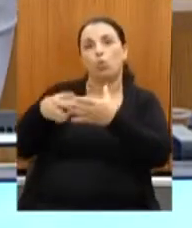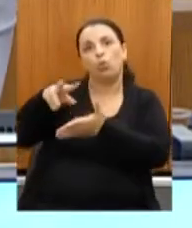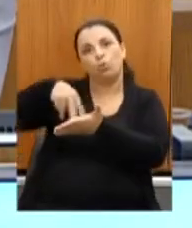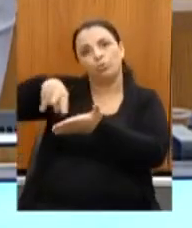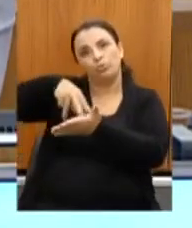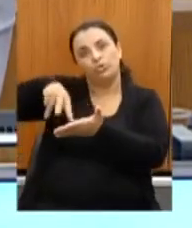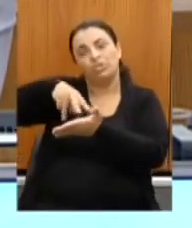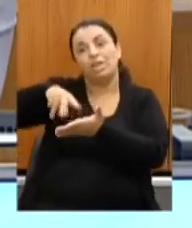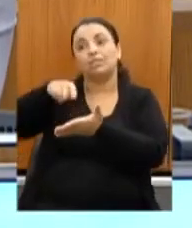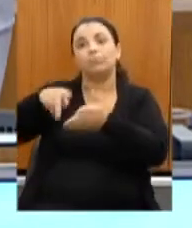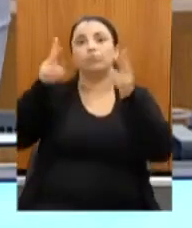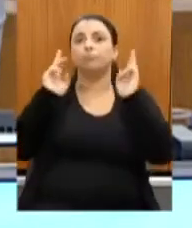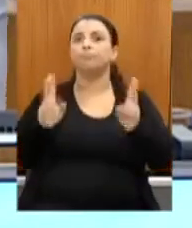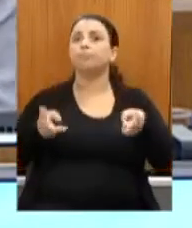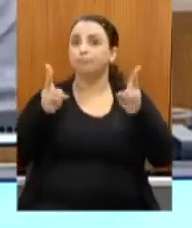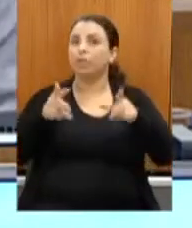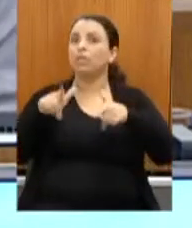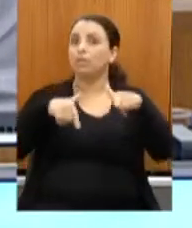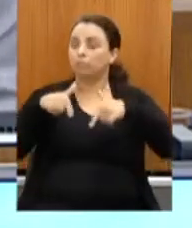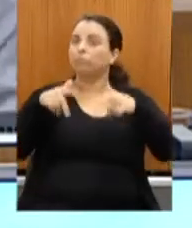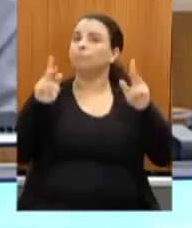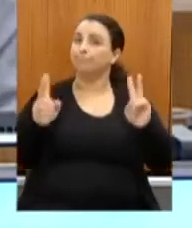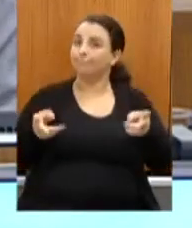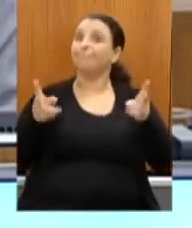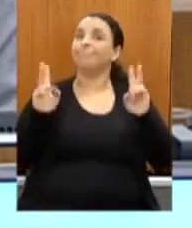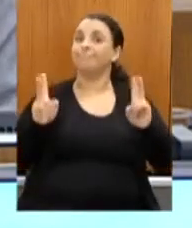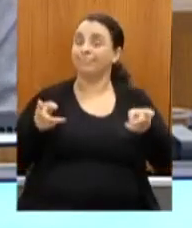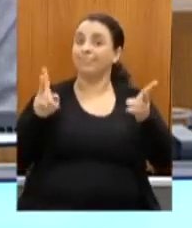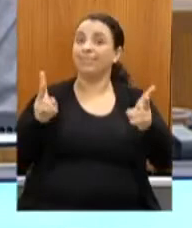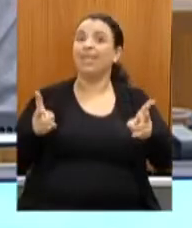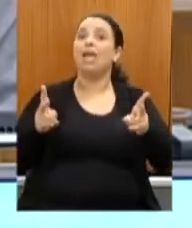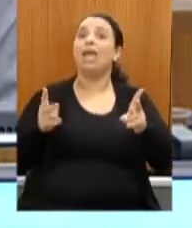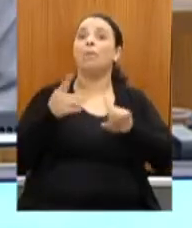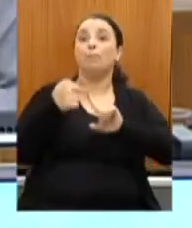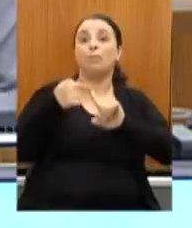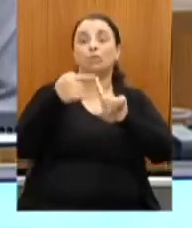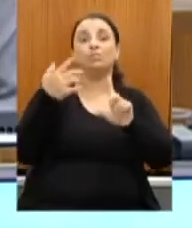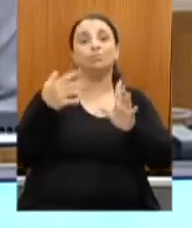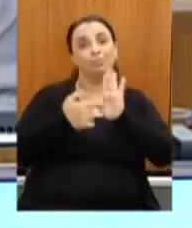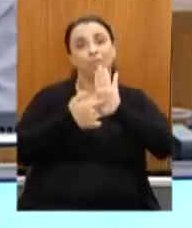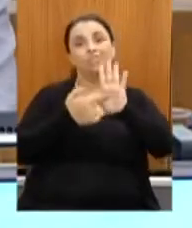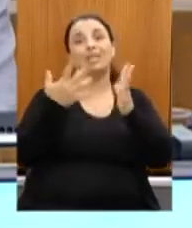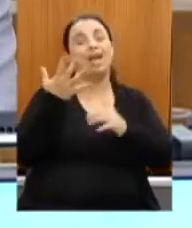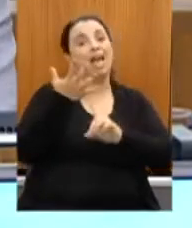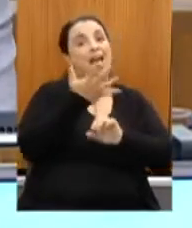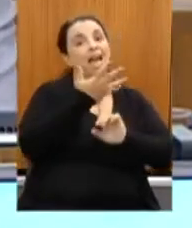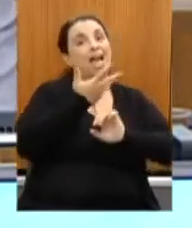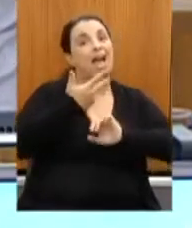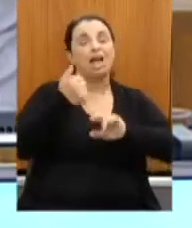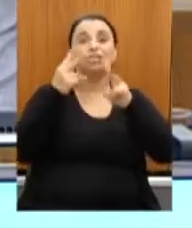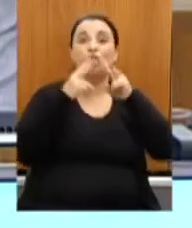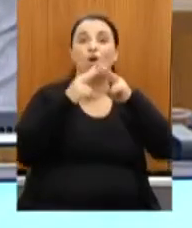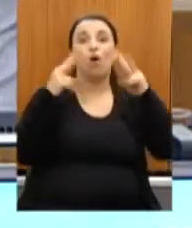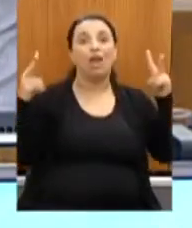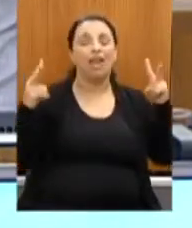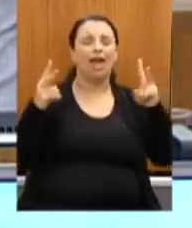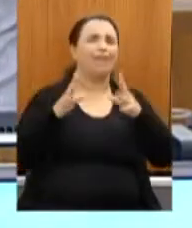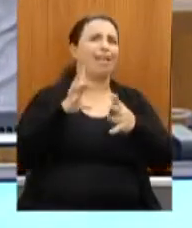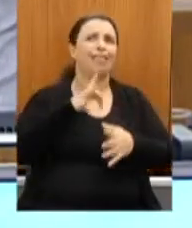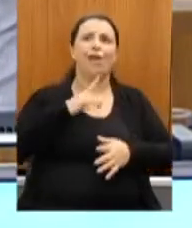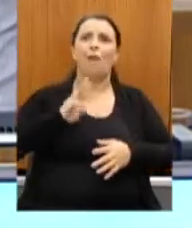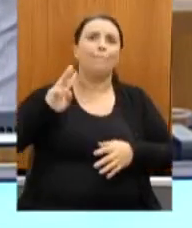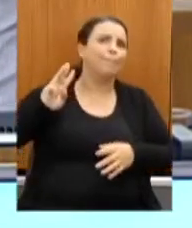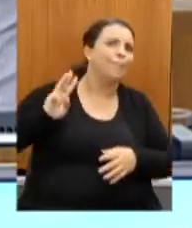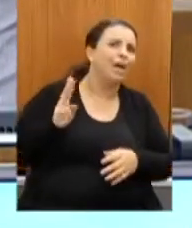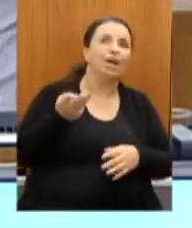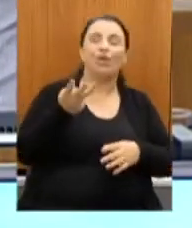trabalhando e levando arte através online. Foram milhões de visualizações e vários vídeos